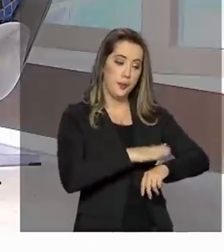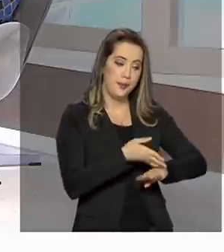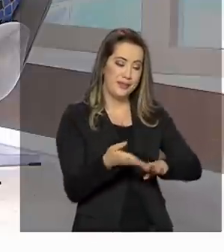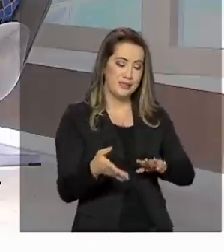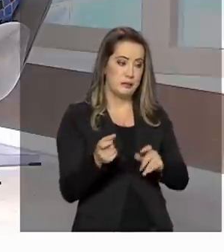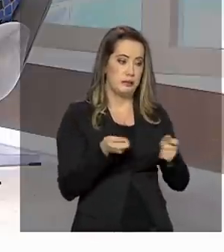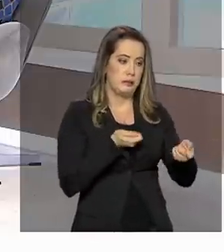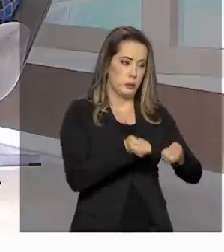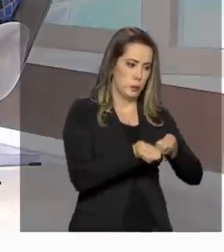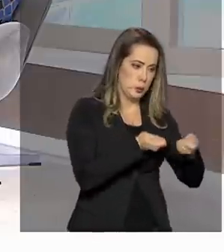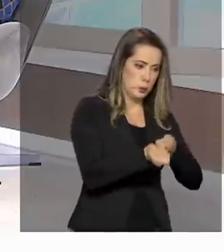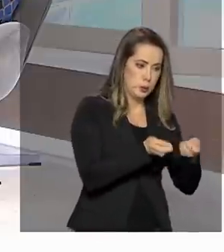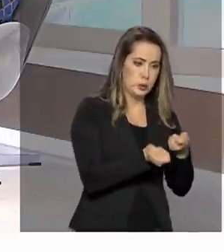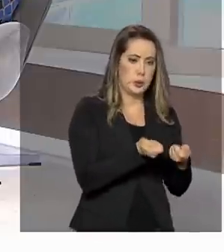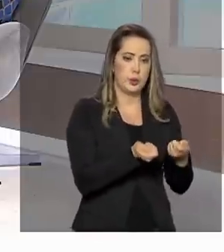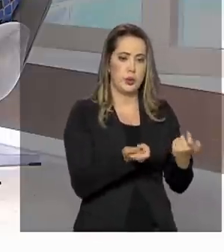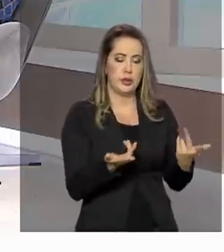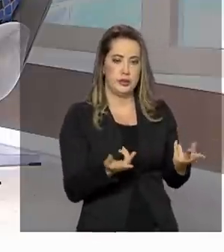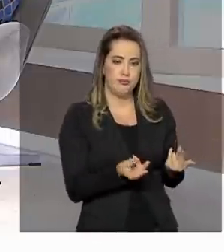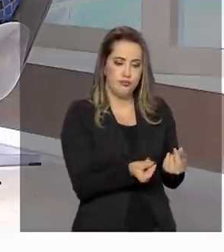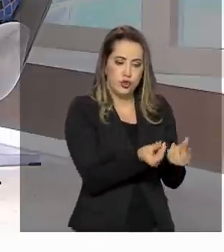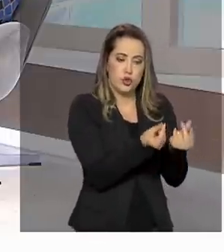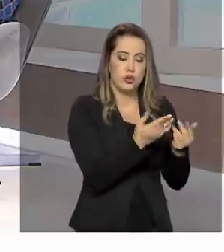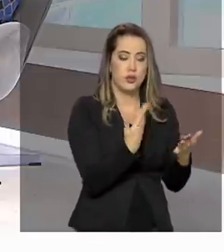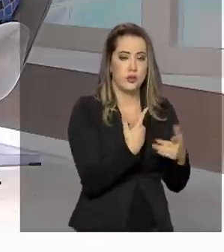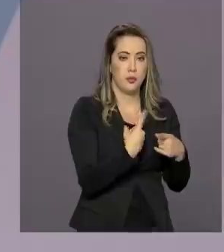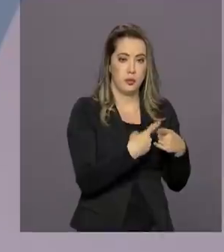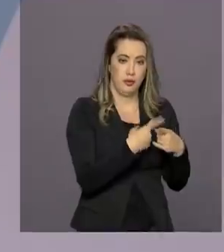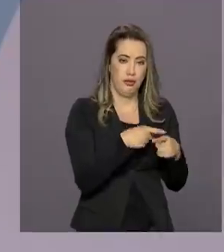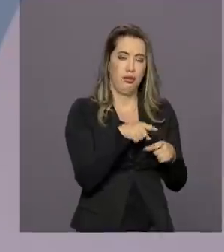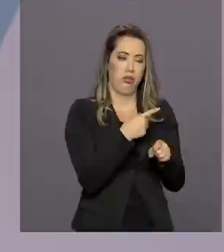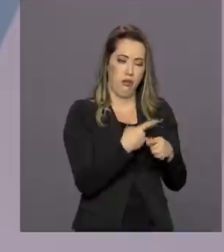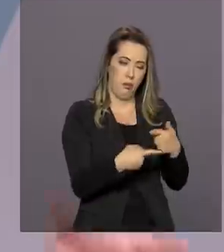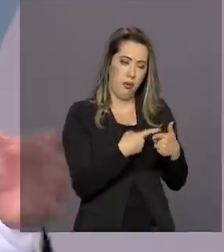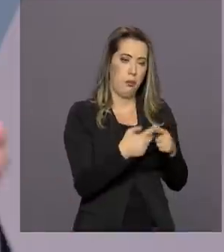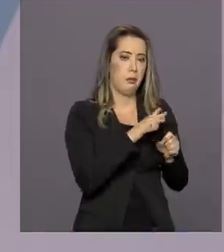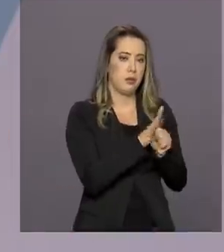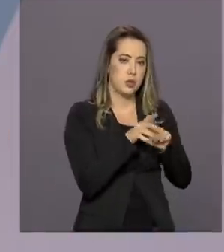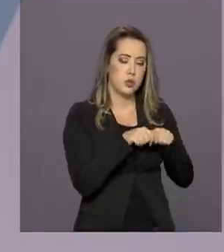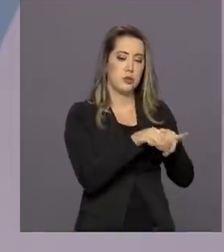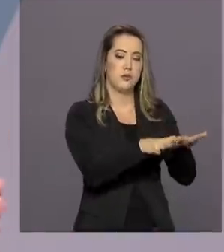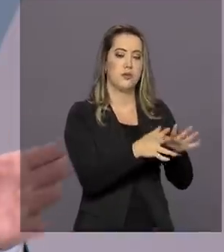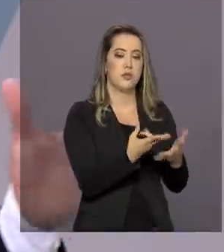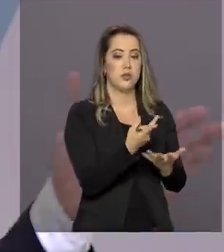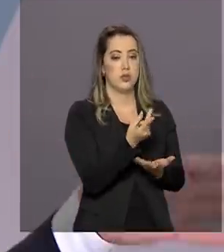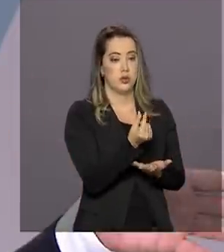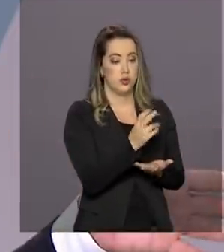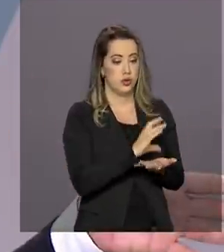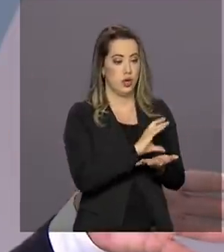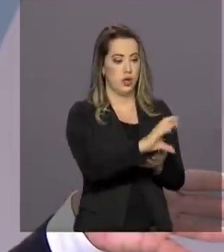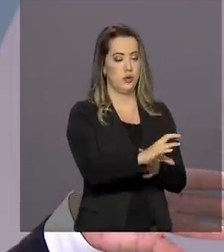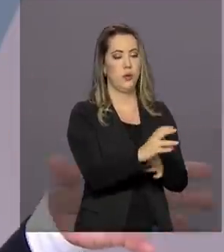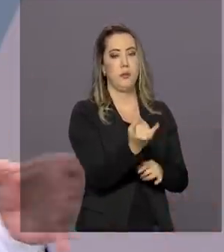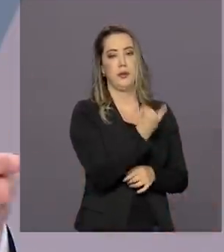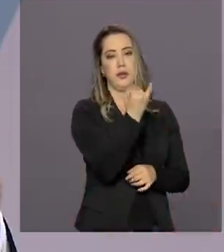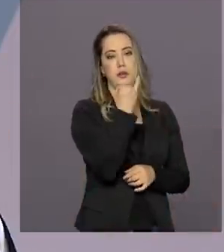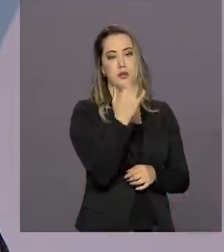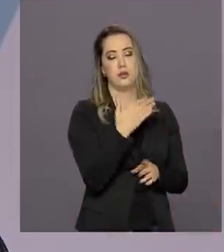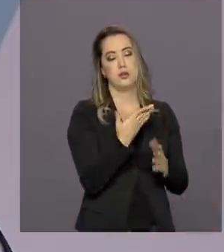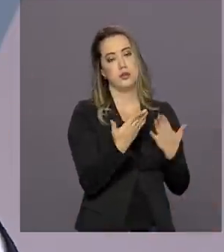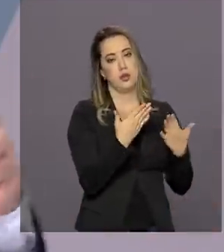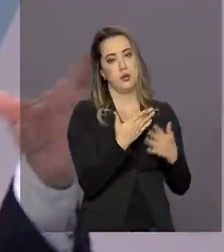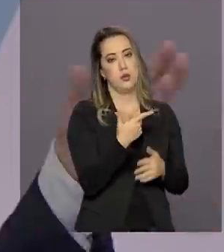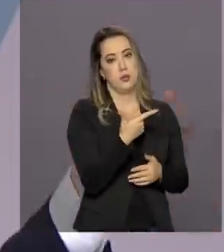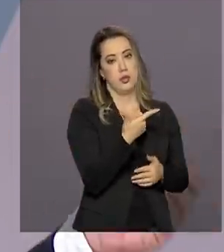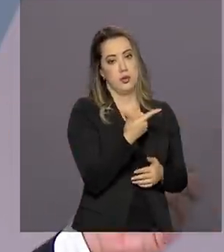conta da pandemia de Covid-19, 2020, 2021. São recursos vultuosos. Quer dizer, em 2019, o